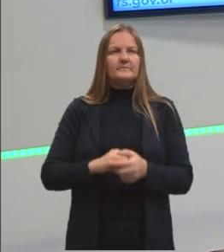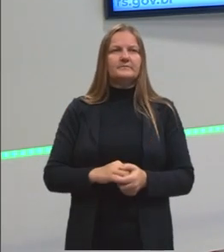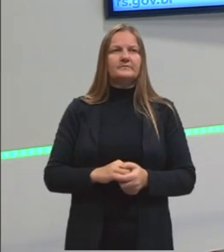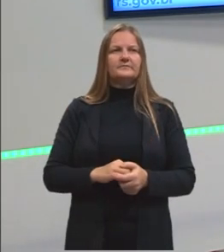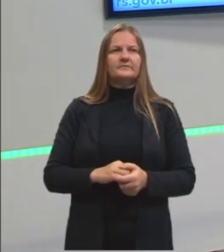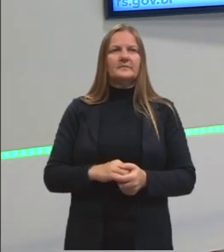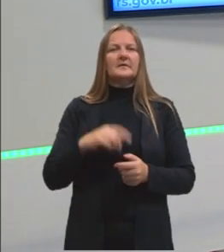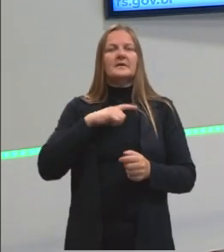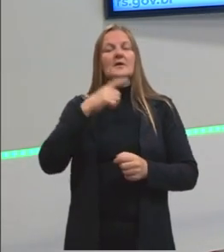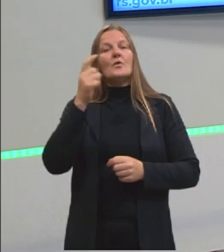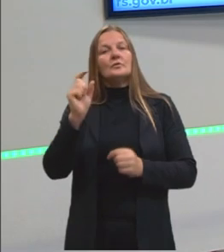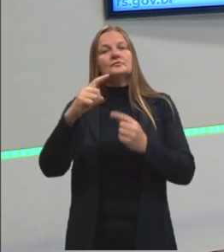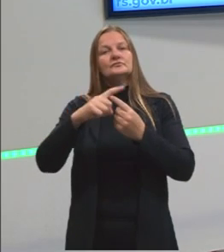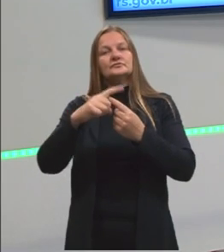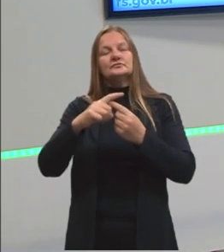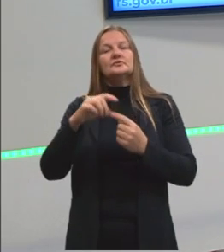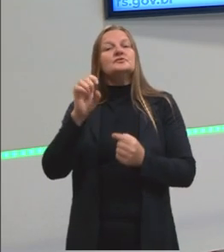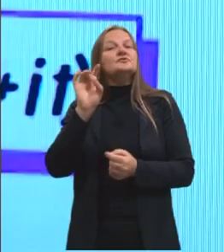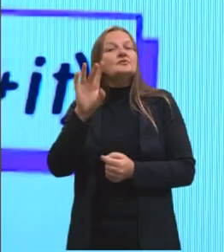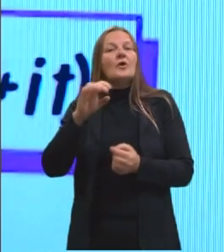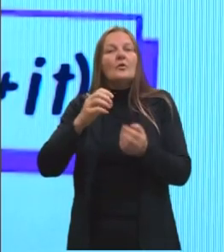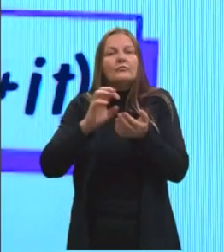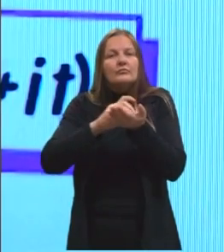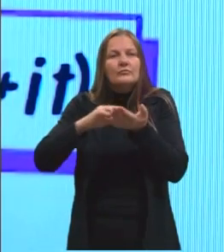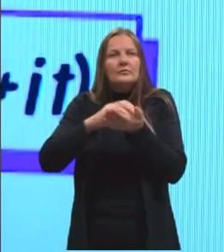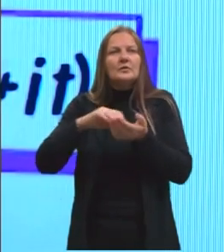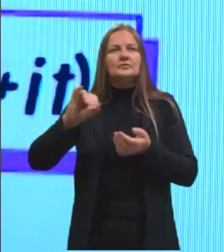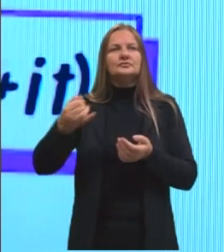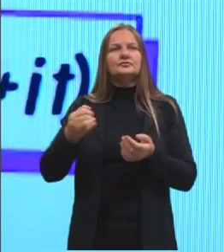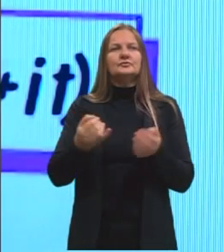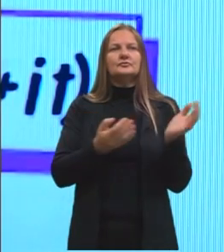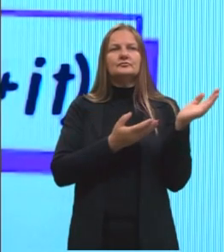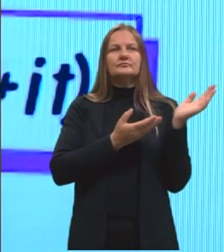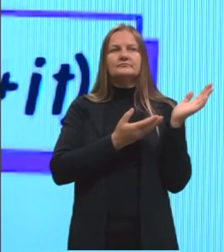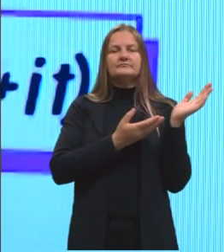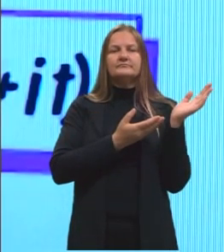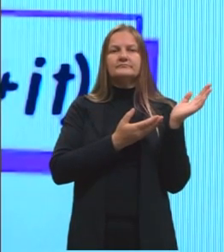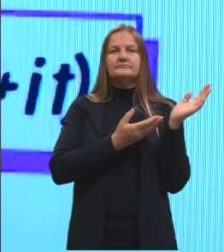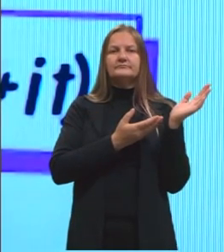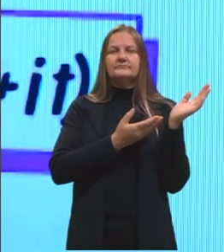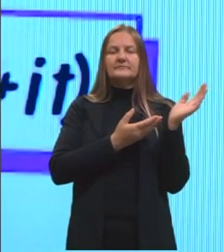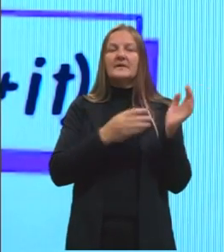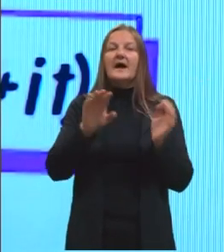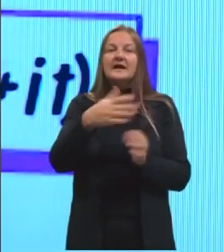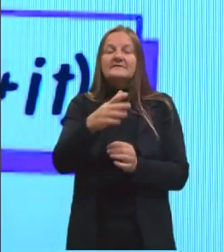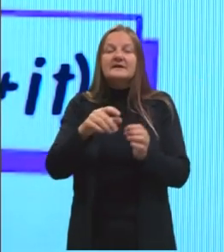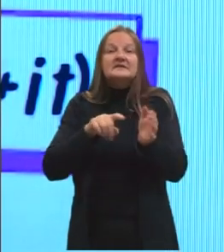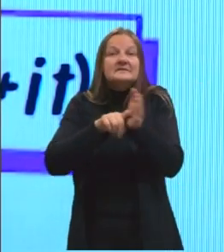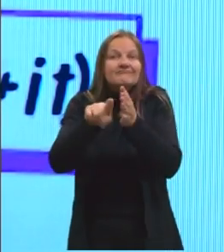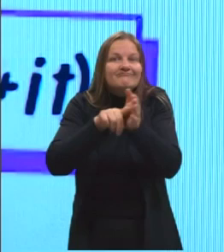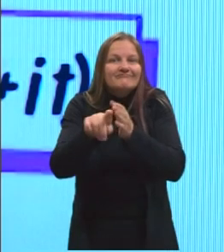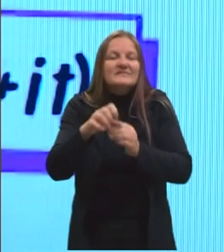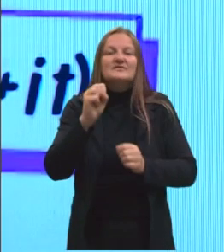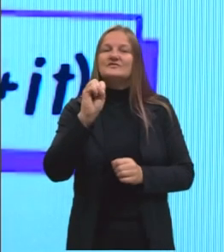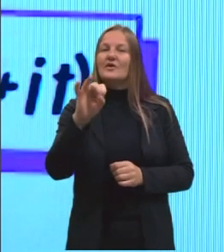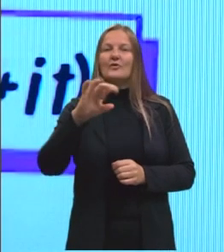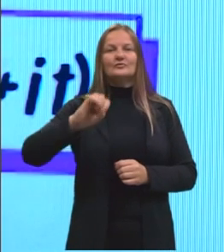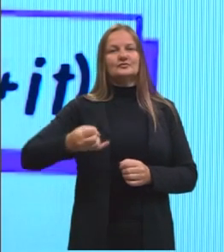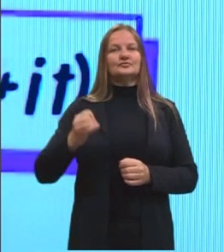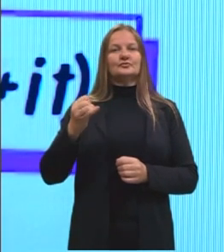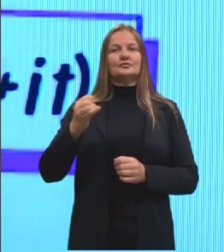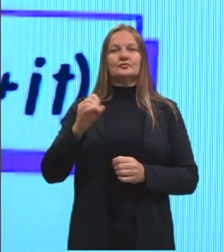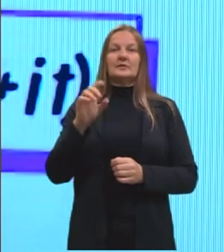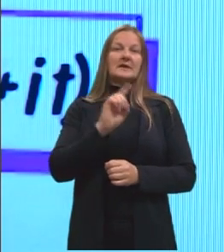temos essa fórmula para calcular só o juro. Porque em algumas situações, a questão, ela vai nos pedir o juro, tá? E não o